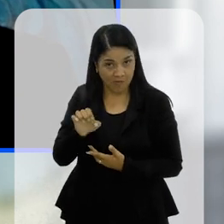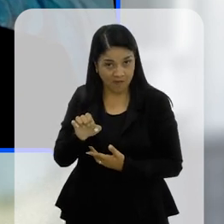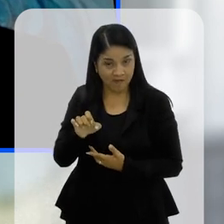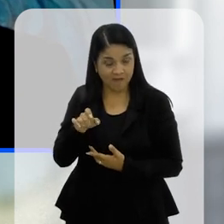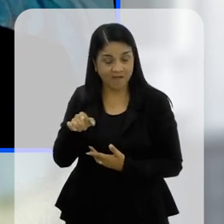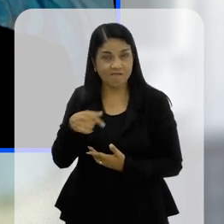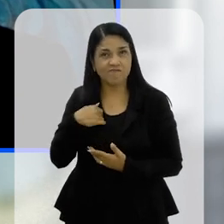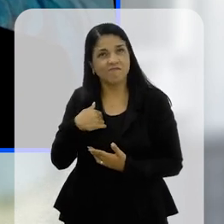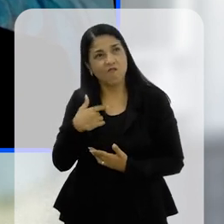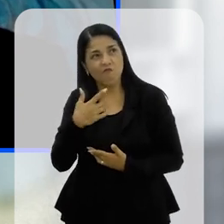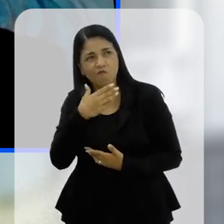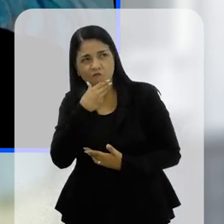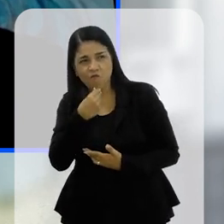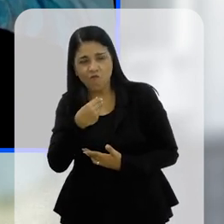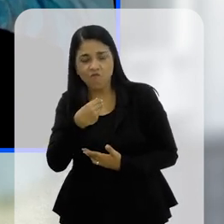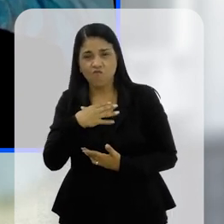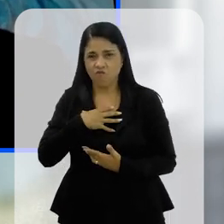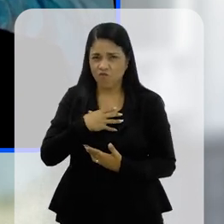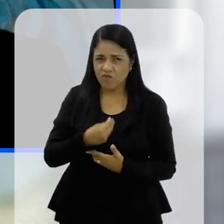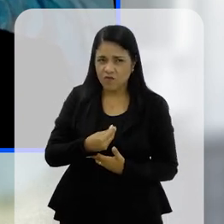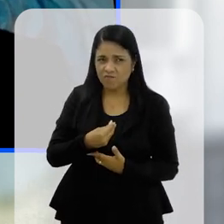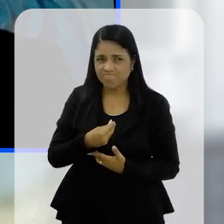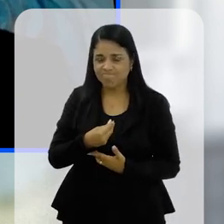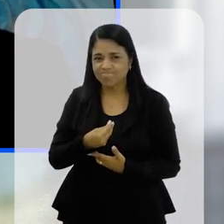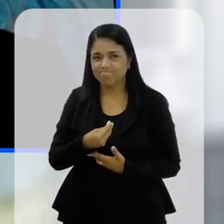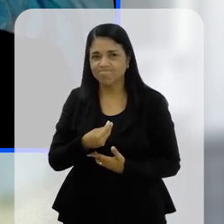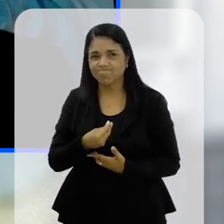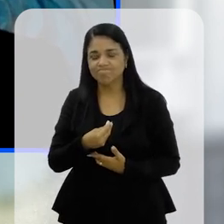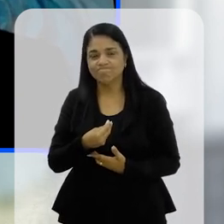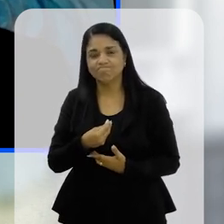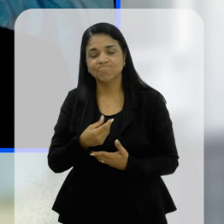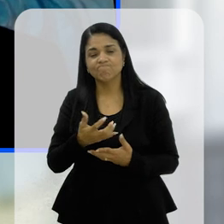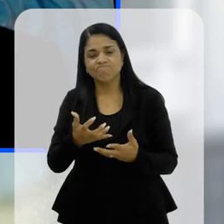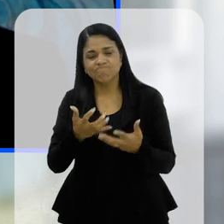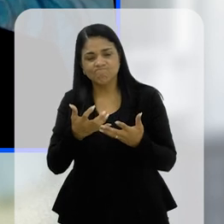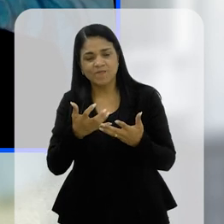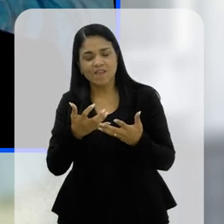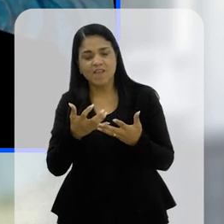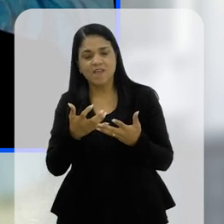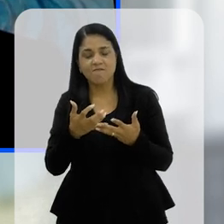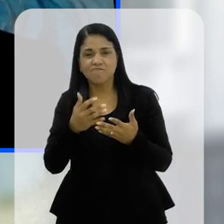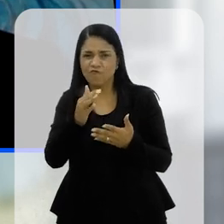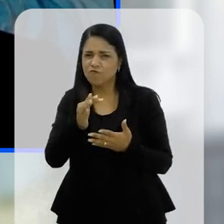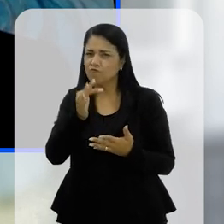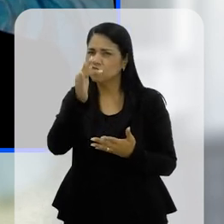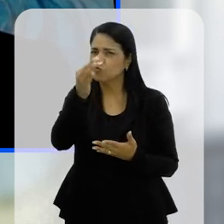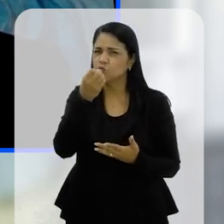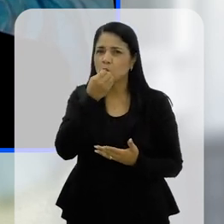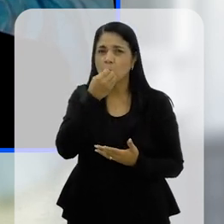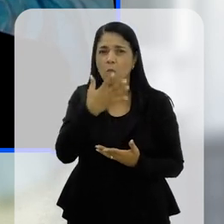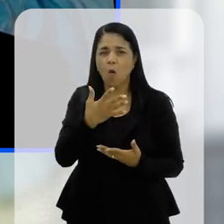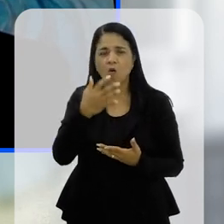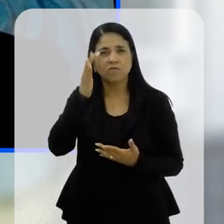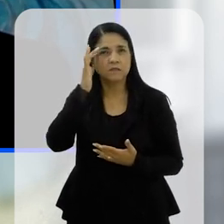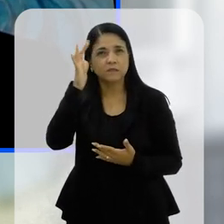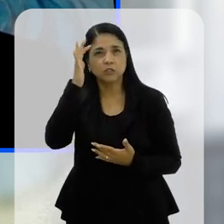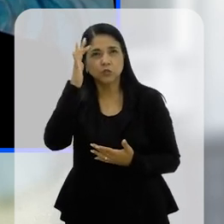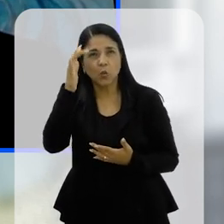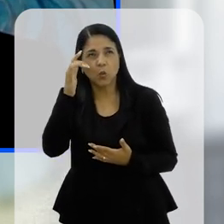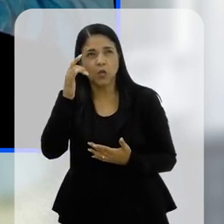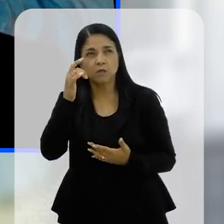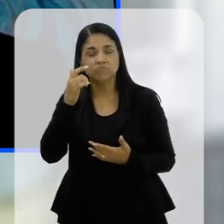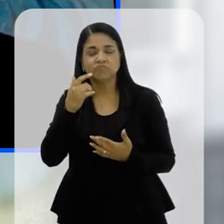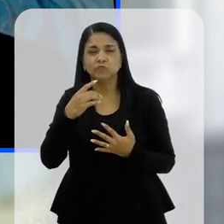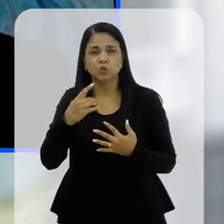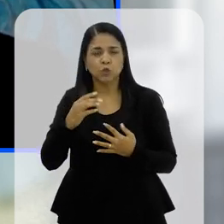aquela tal história, quando você tem um filho, você projeta tudo de bom para a vida dele, tudo aquilo que você